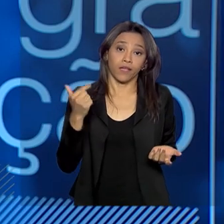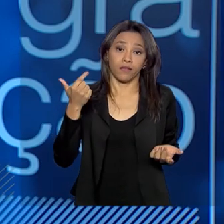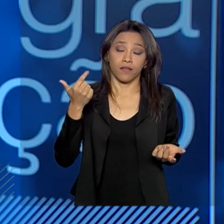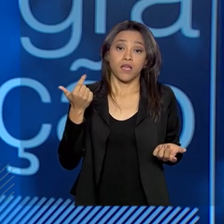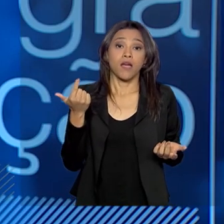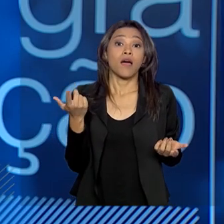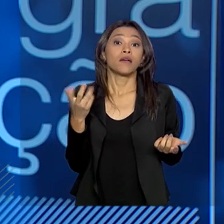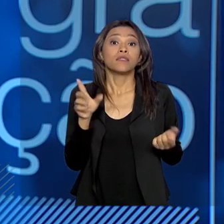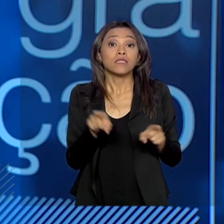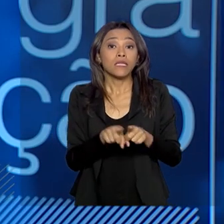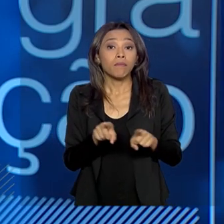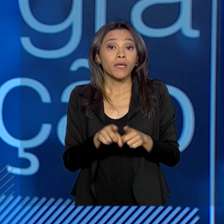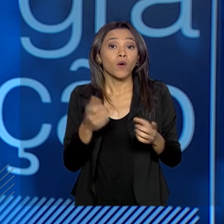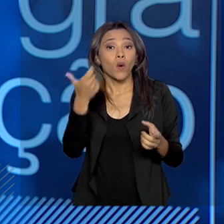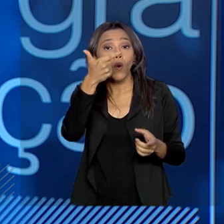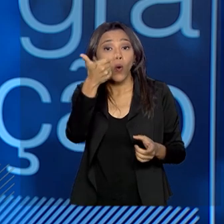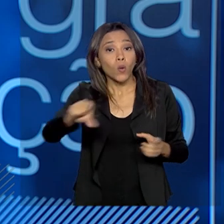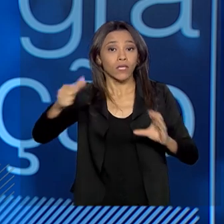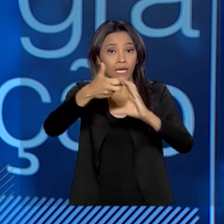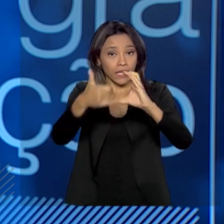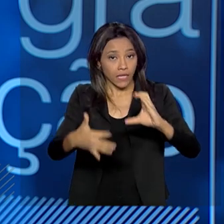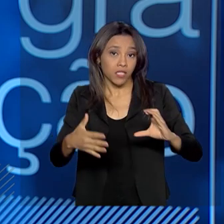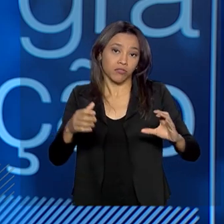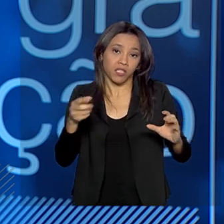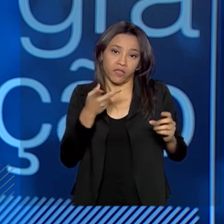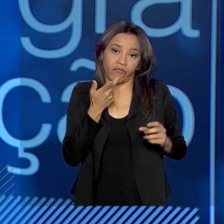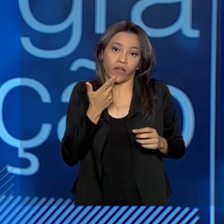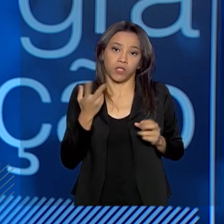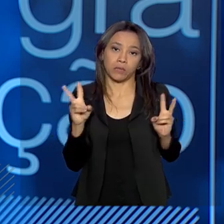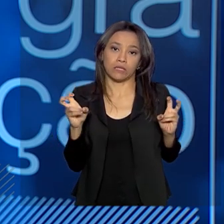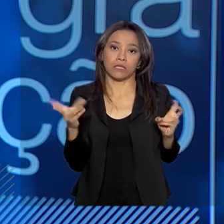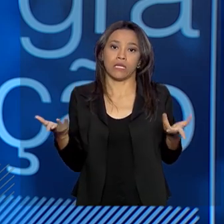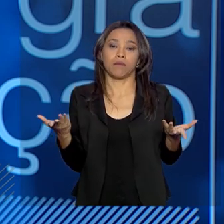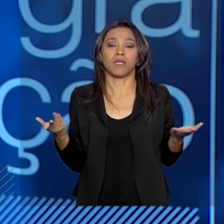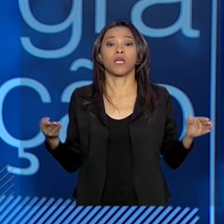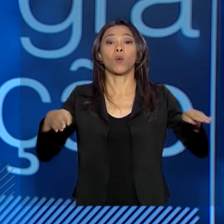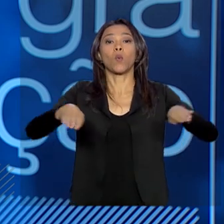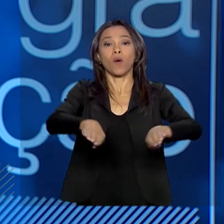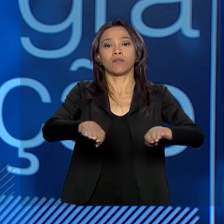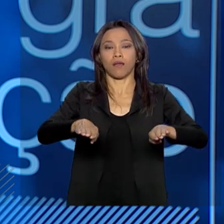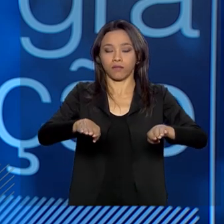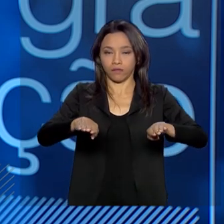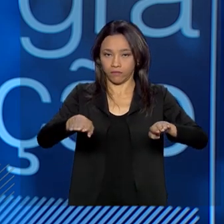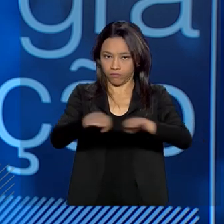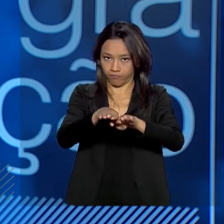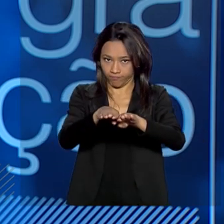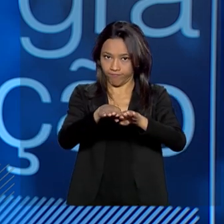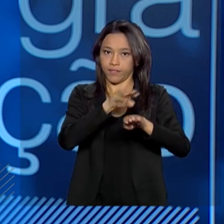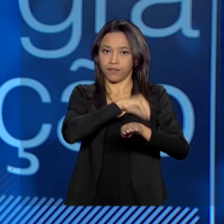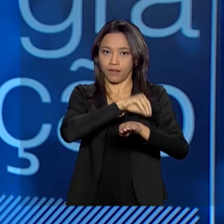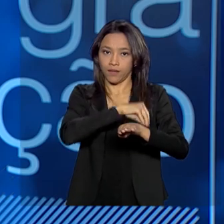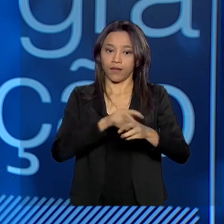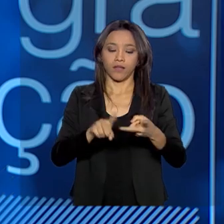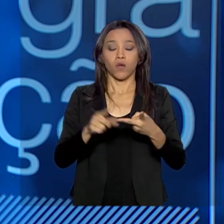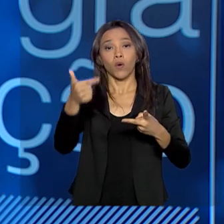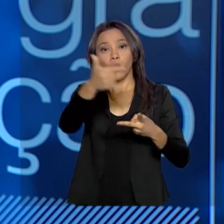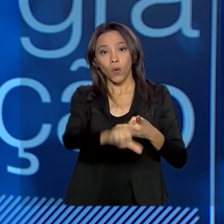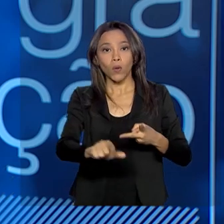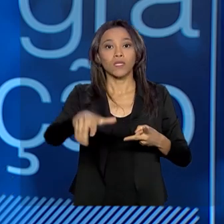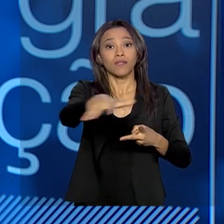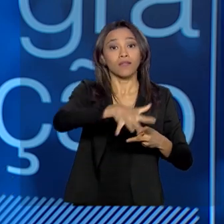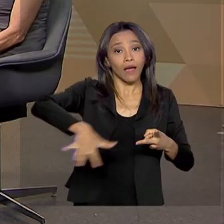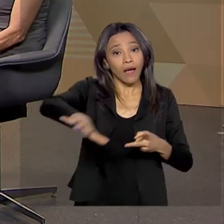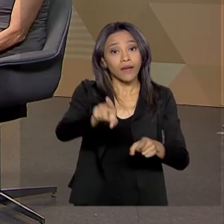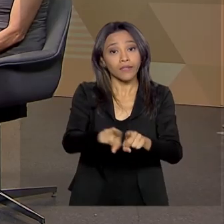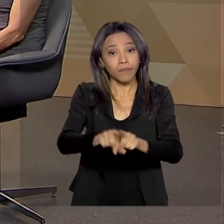igualdade de salários das posições no mercado de trabalho, ou na seara política, que também é um dos... A representação